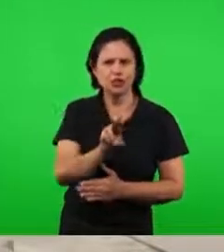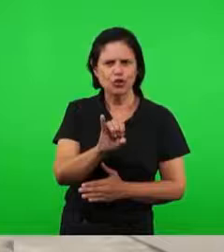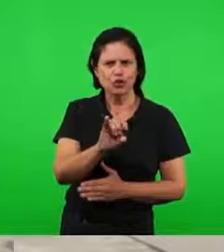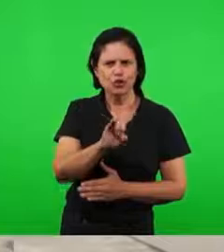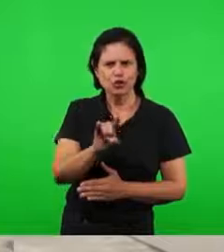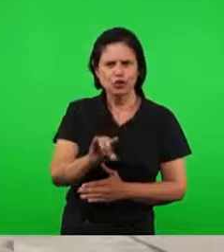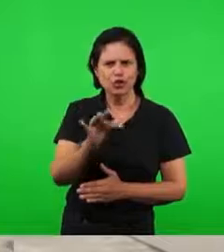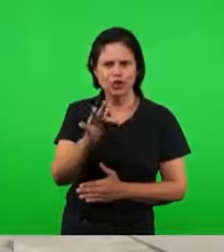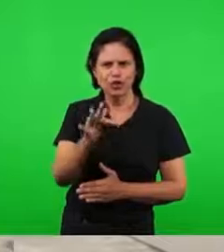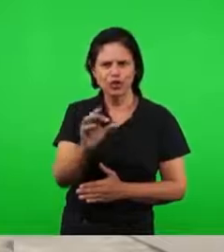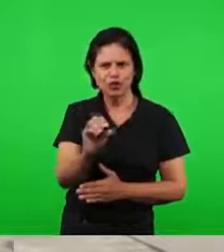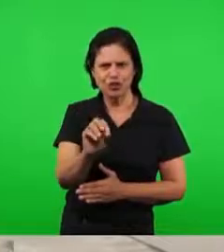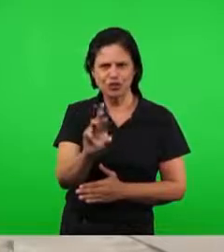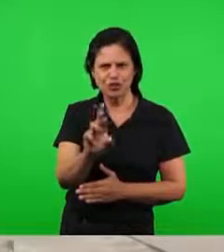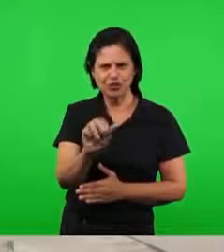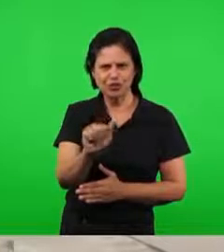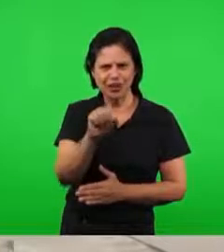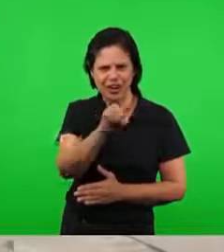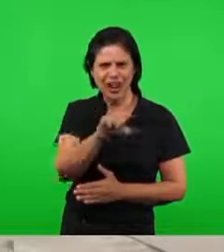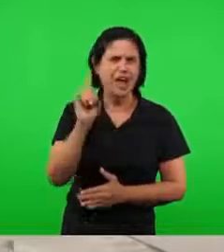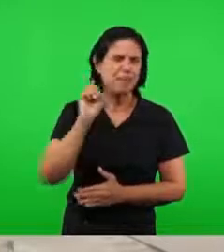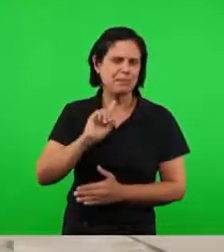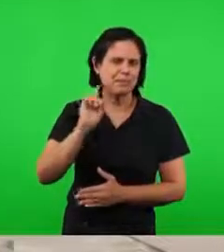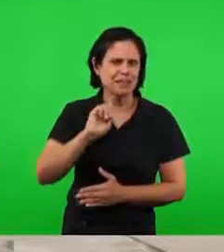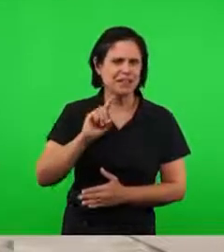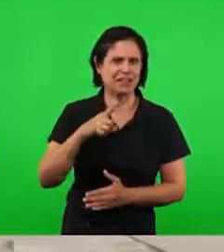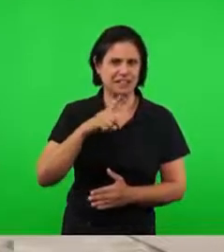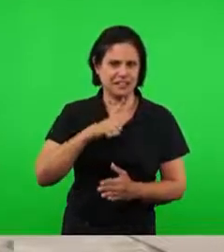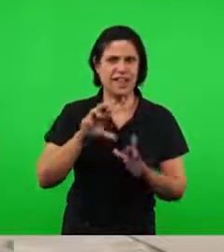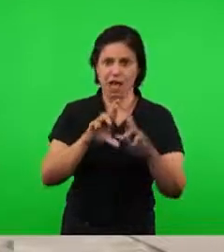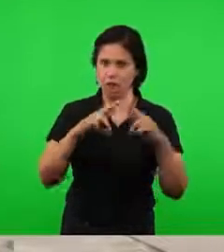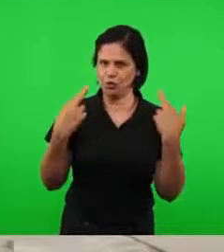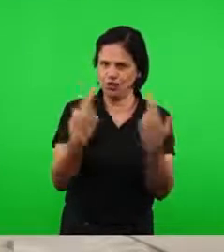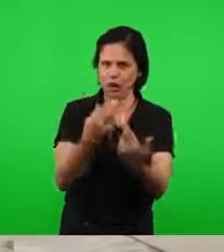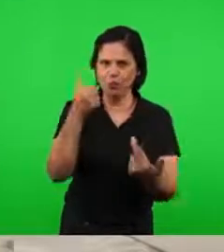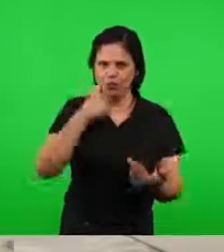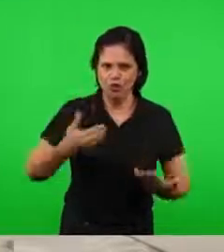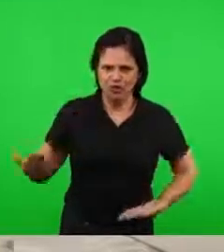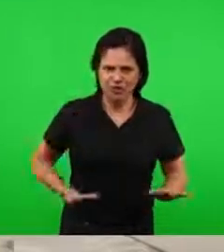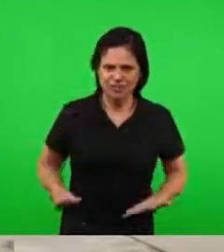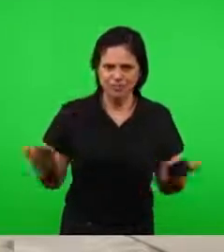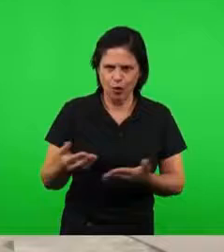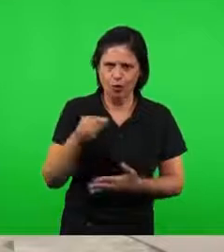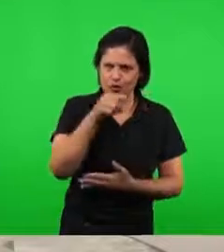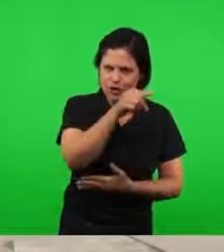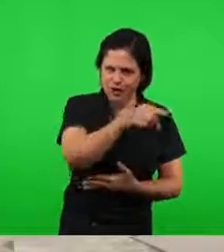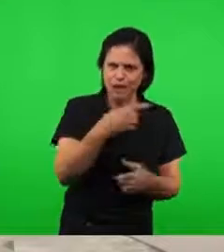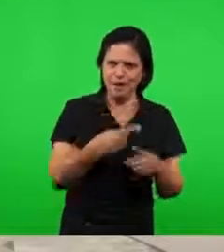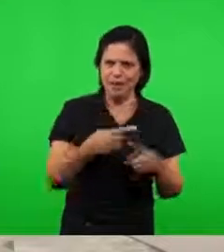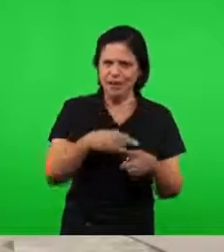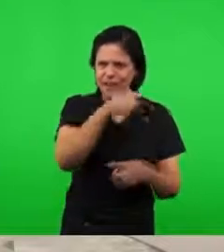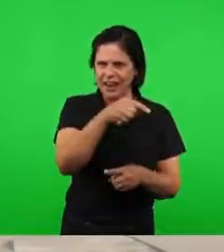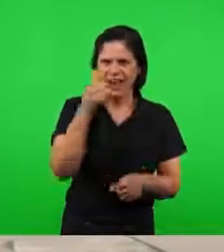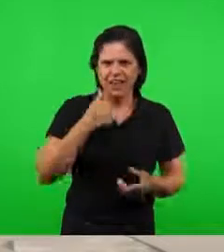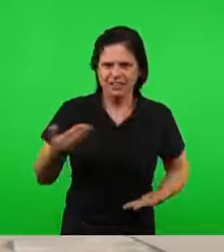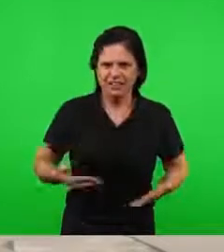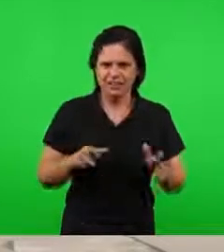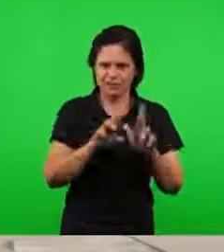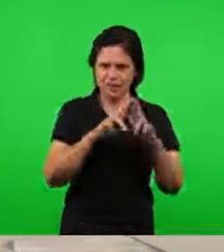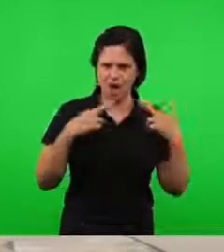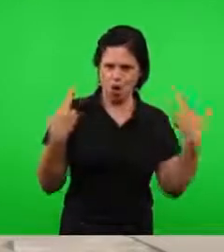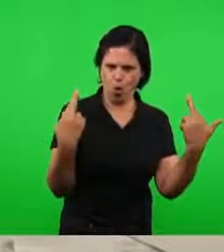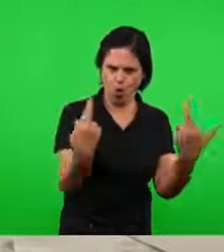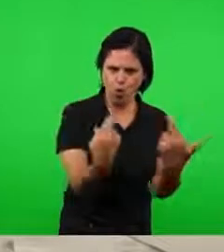hoje, Juiz de Fora tome uma nova posição, porque quando as irmãs se reúnem,